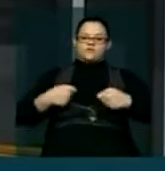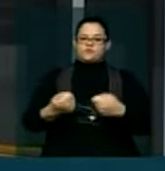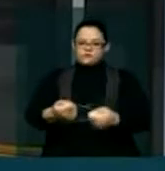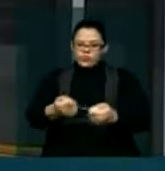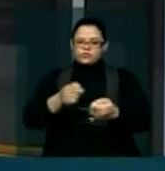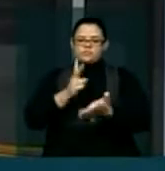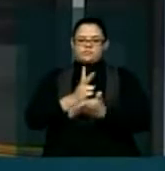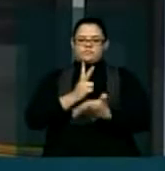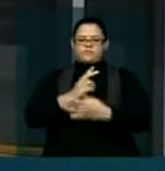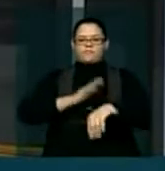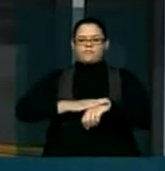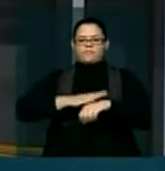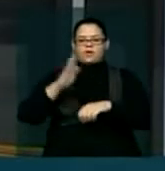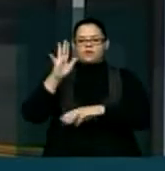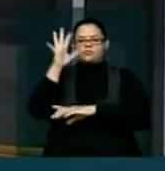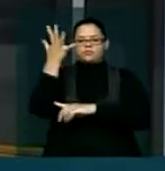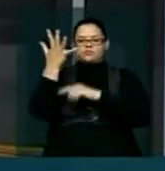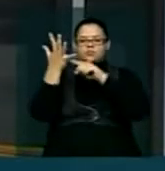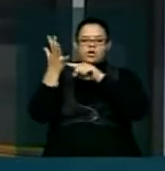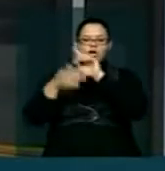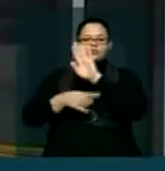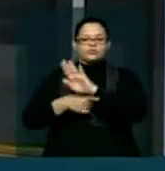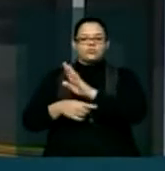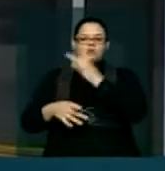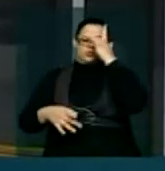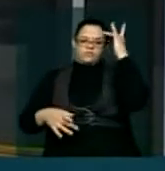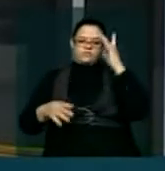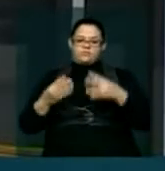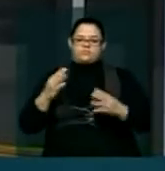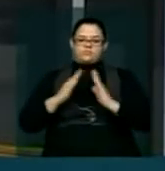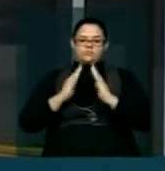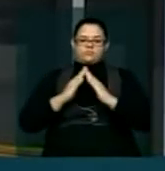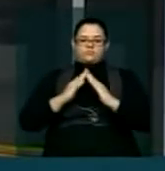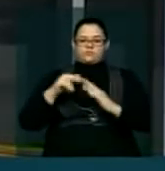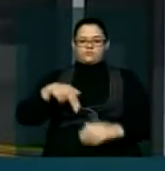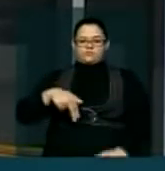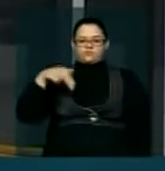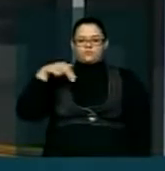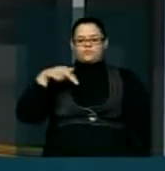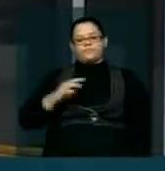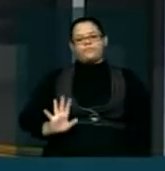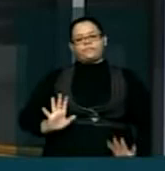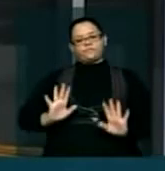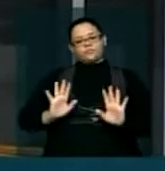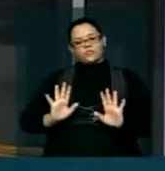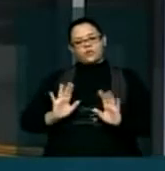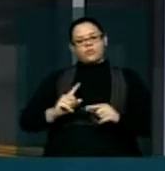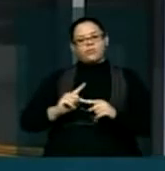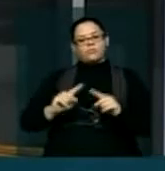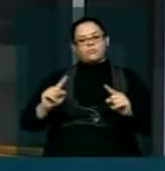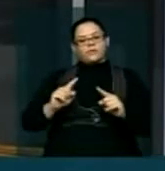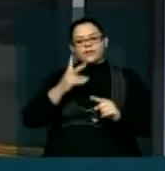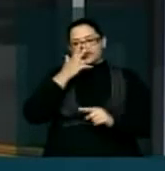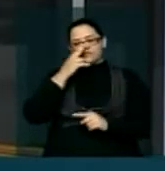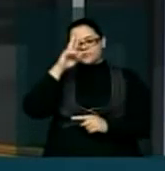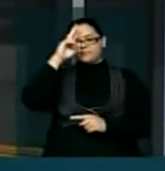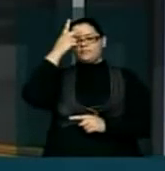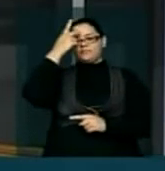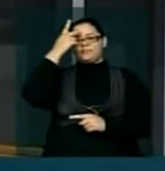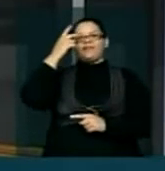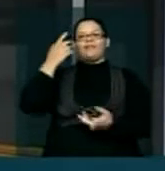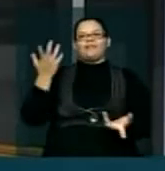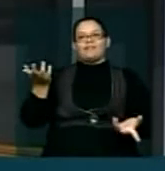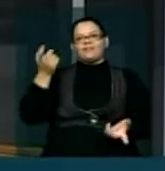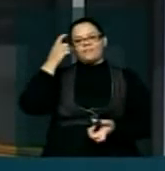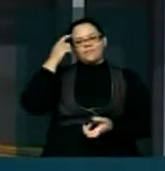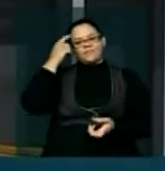minoração dos efeitos da estiagem sobre a população nordestina. É, portanto, uma quebra de paradigma. Ao invés de esperarmos